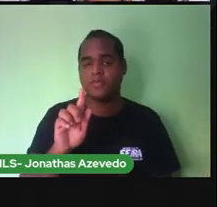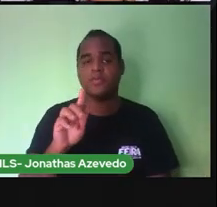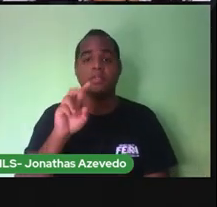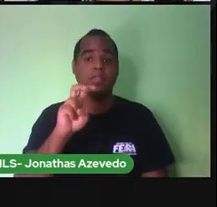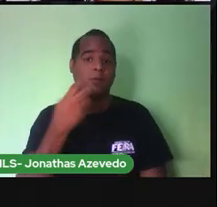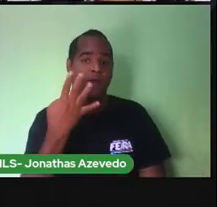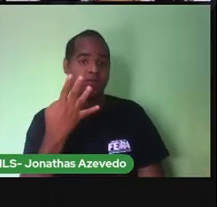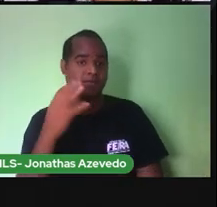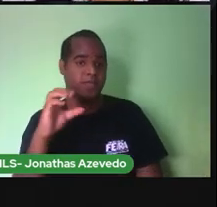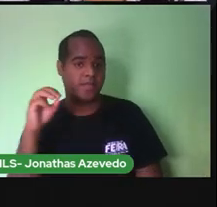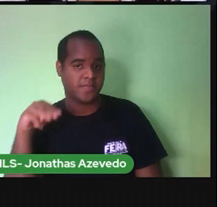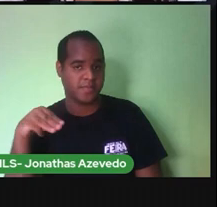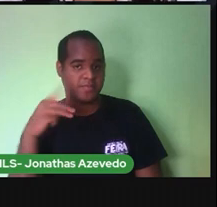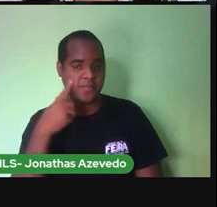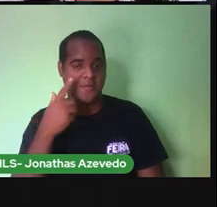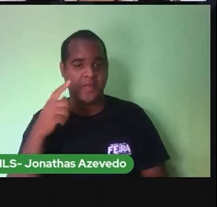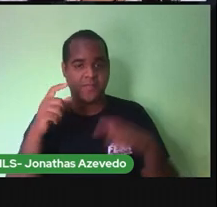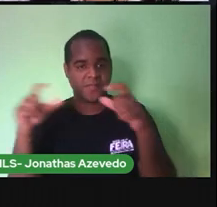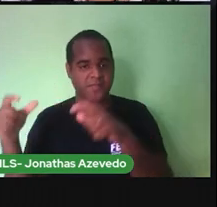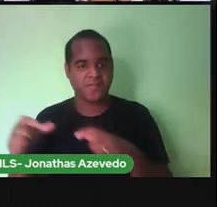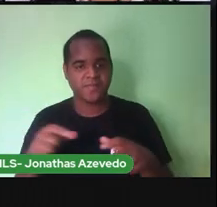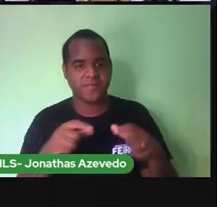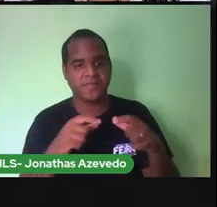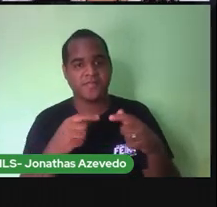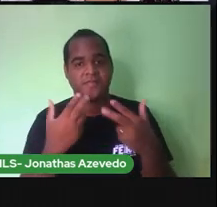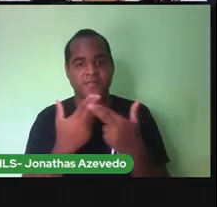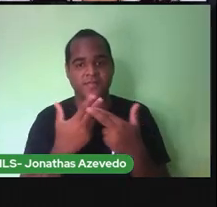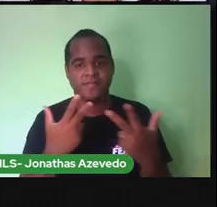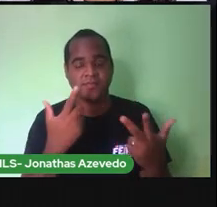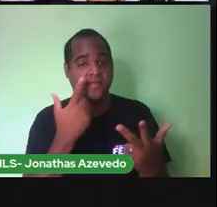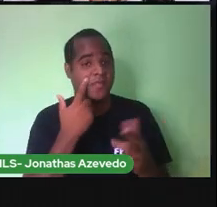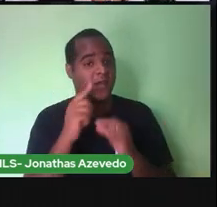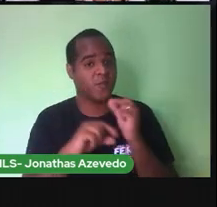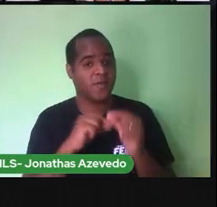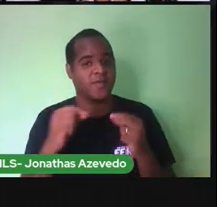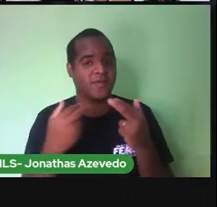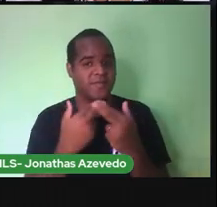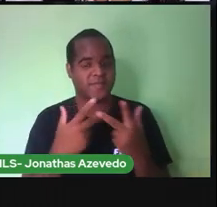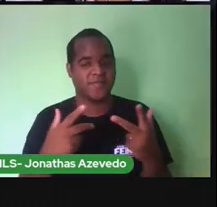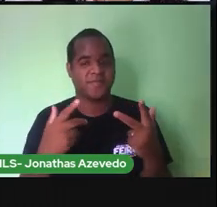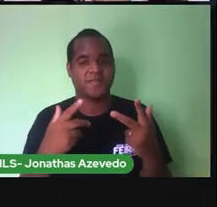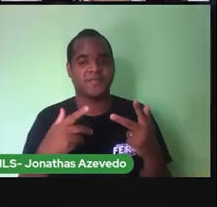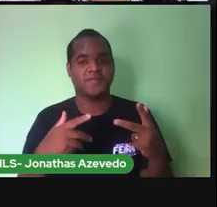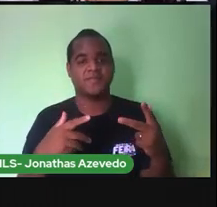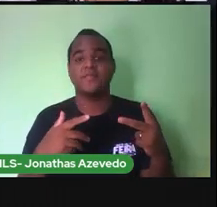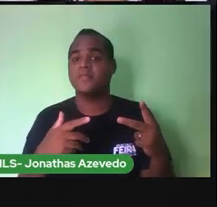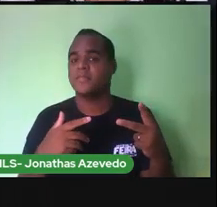O local de nascimento foi a Maternidade Municipal de Augusto e Lima, em Minas Gerais.